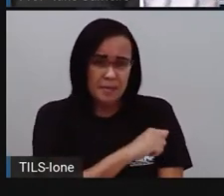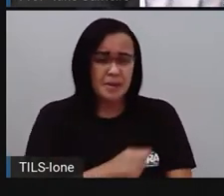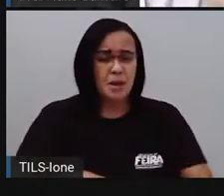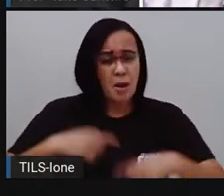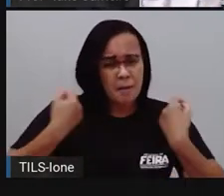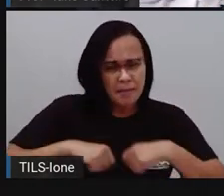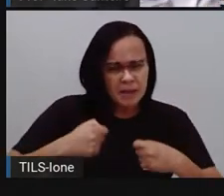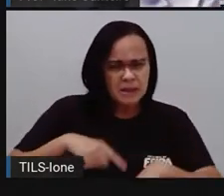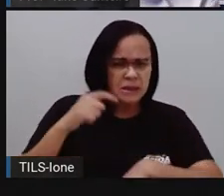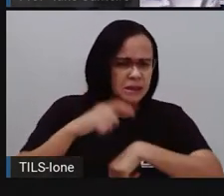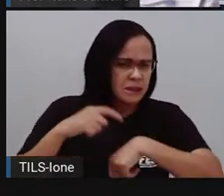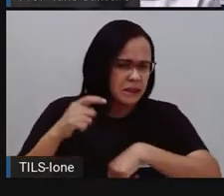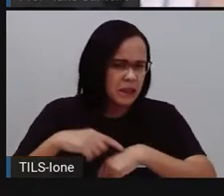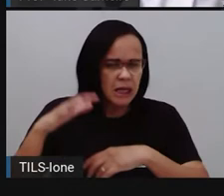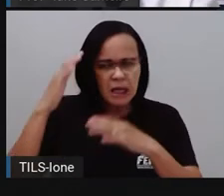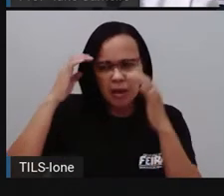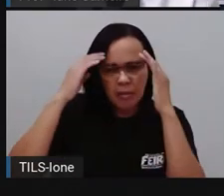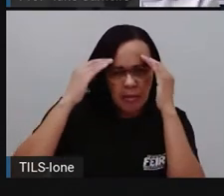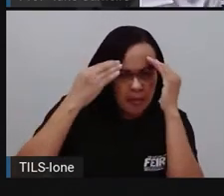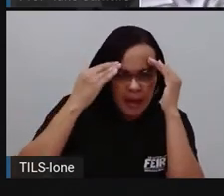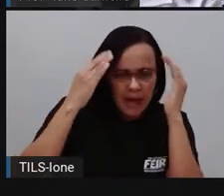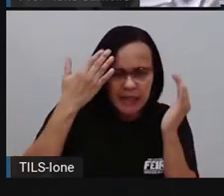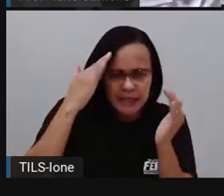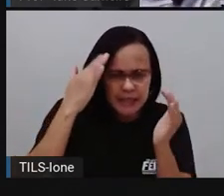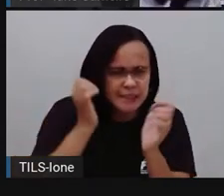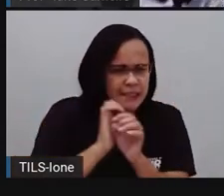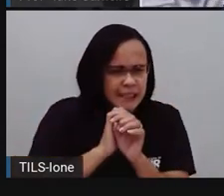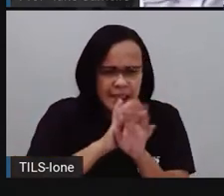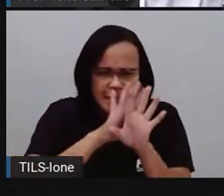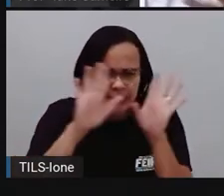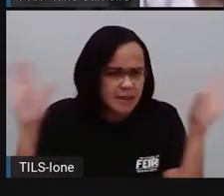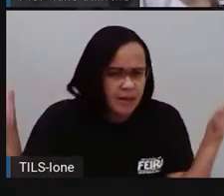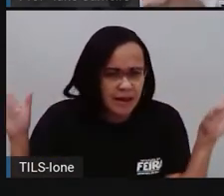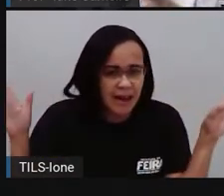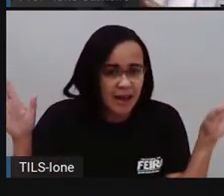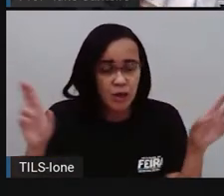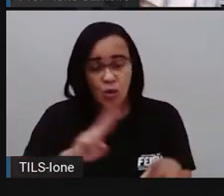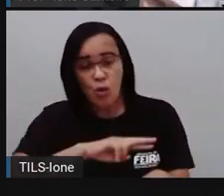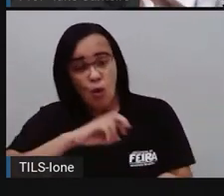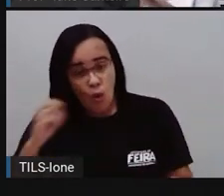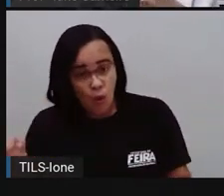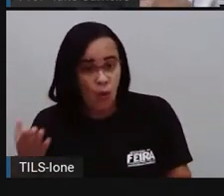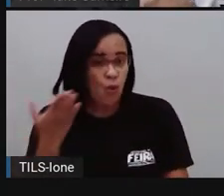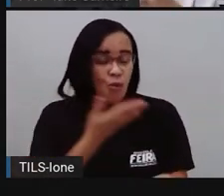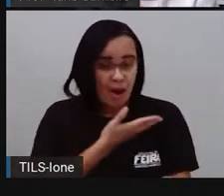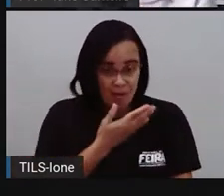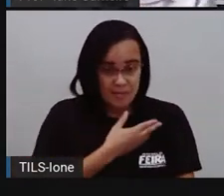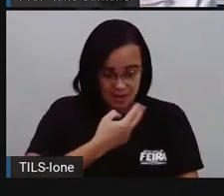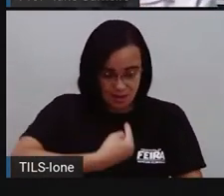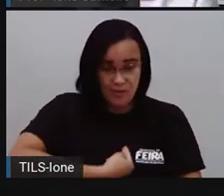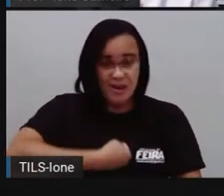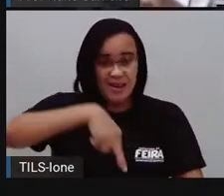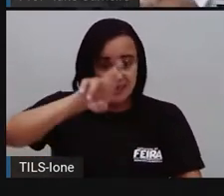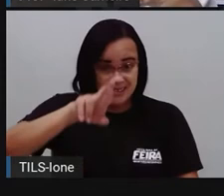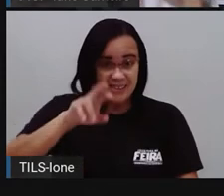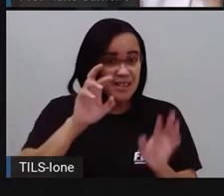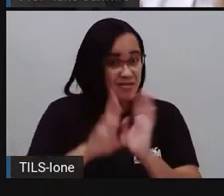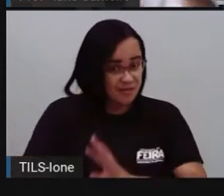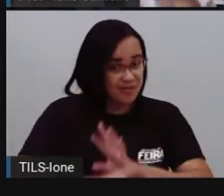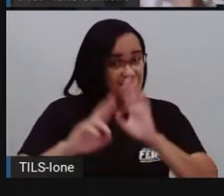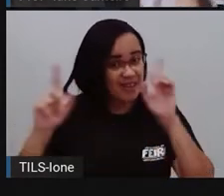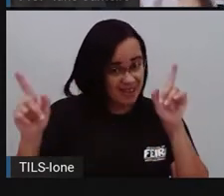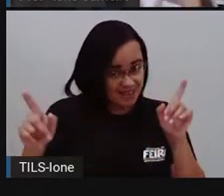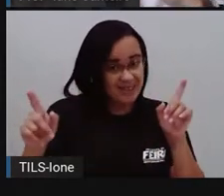da sua. Tem uma pessoa que tem uma religião diferente da sua. Então, quando a gente entende, né? Que nós não somos iguais. Nós não somos